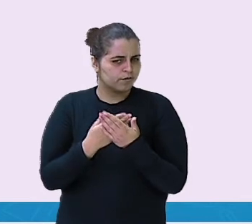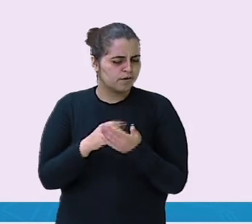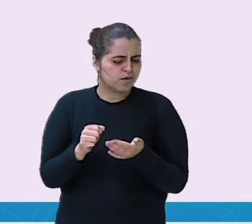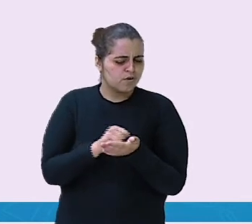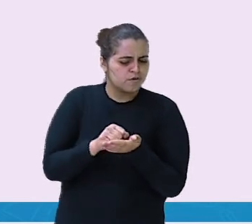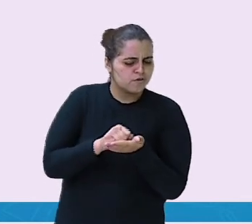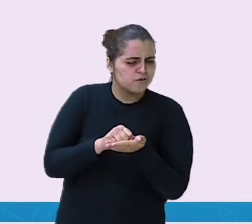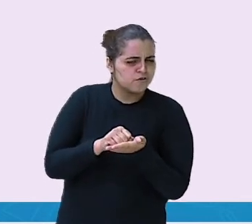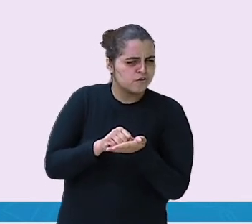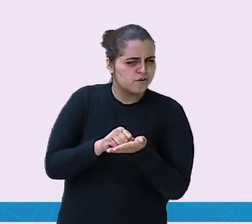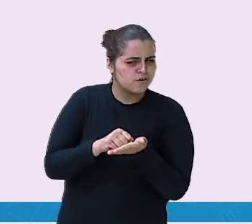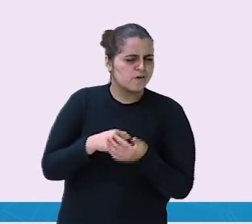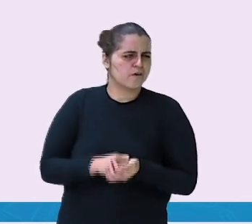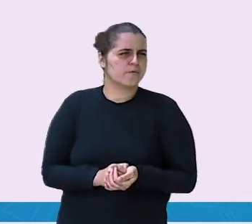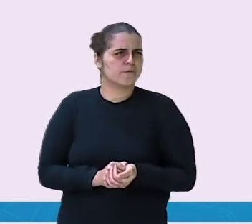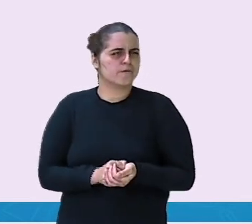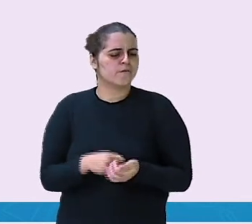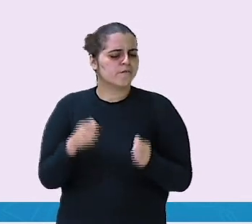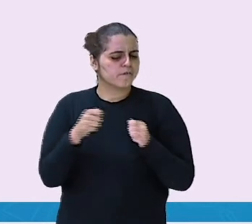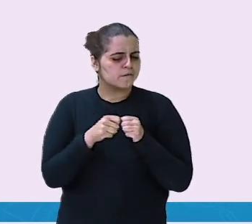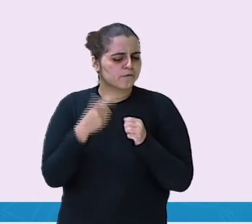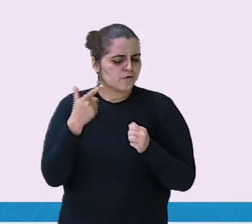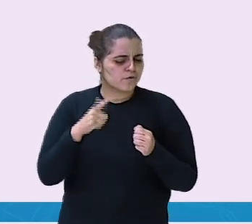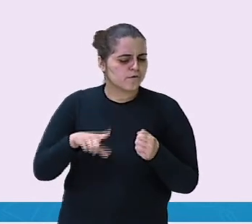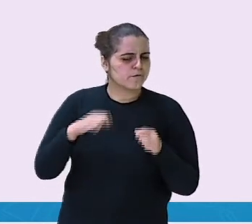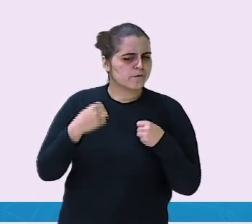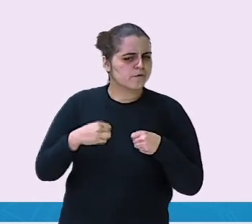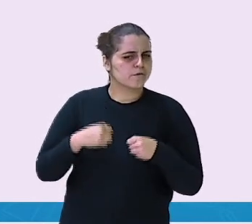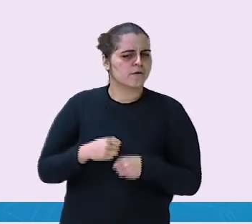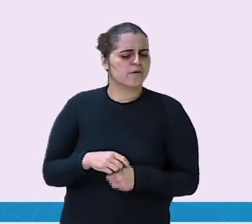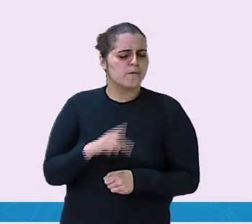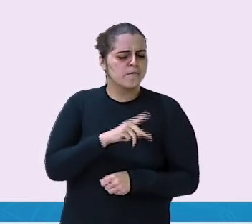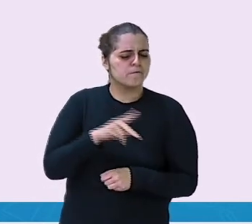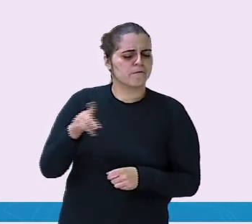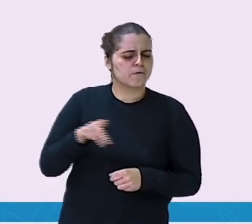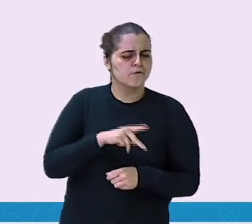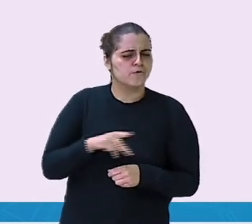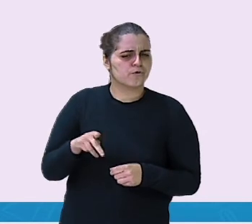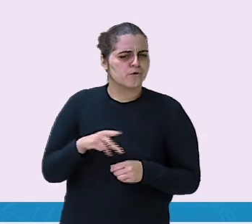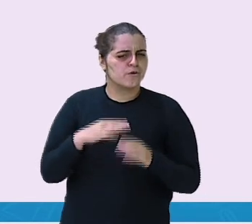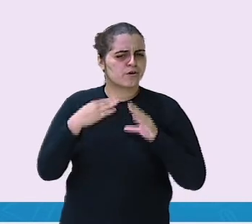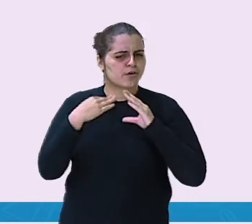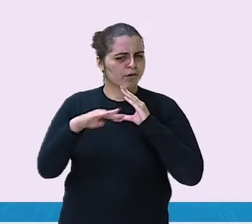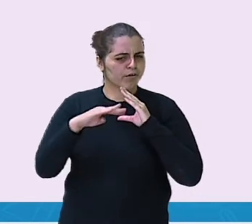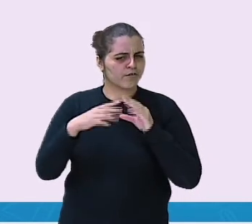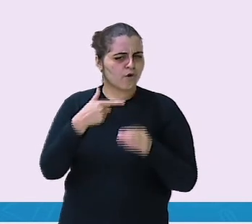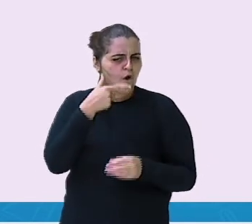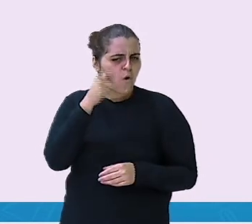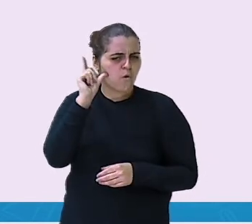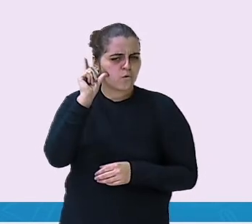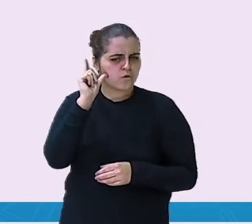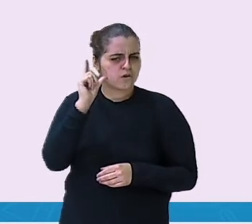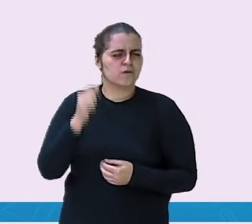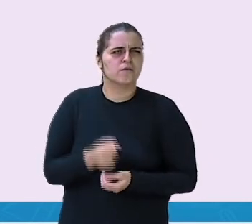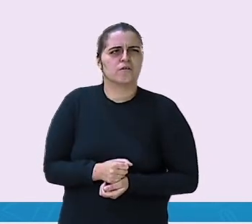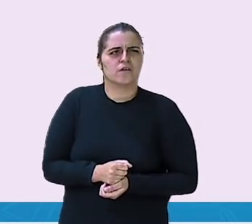mandou ontem para casa. Se a professora mandou ontem, ela vai corrigir ontem? Não, ela vai